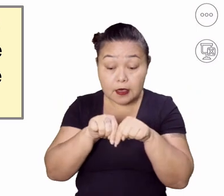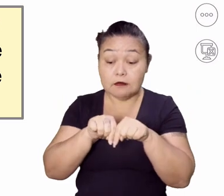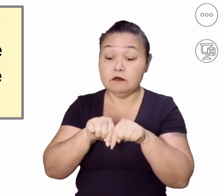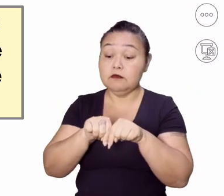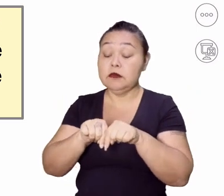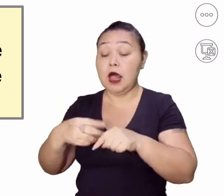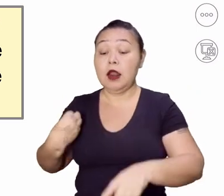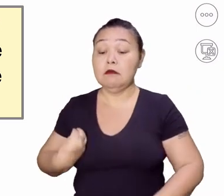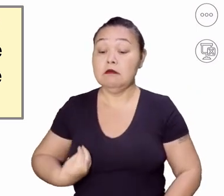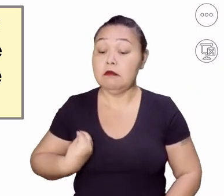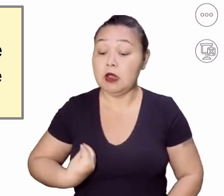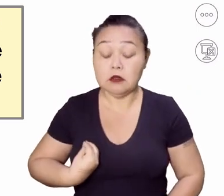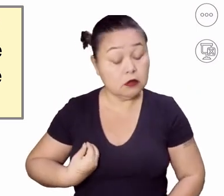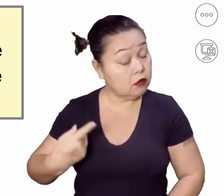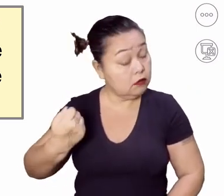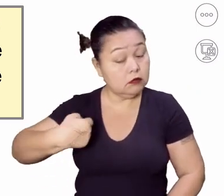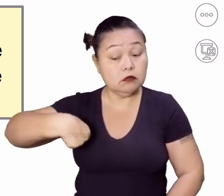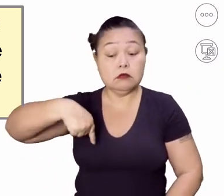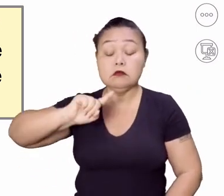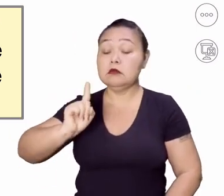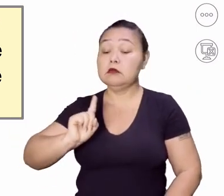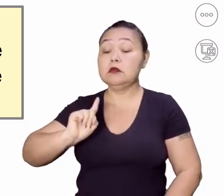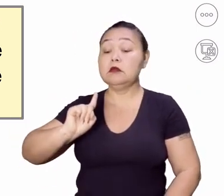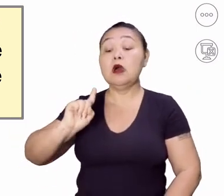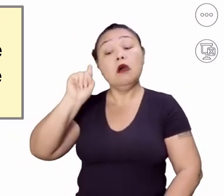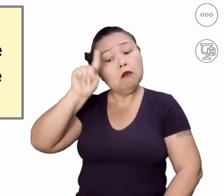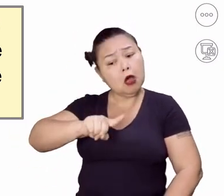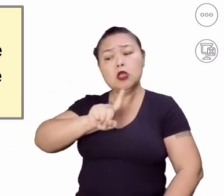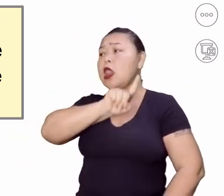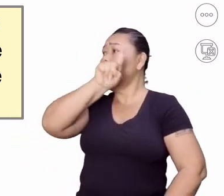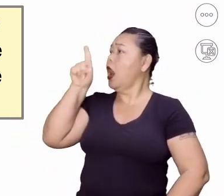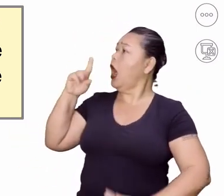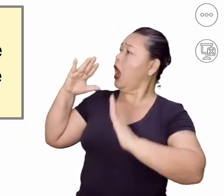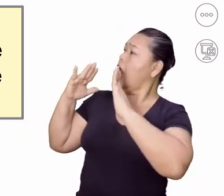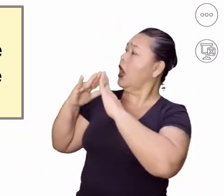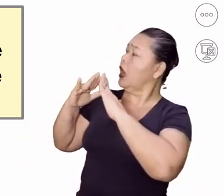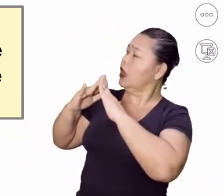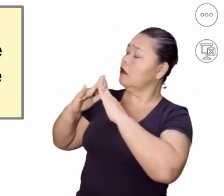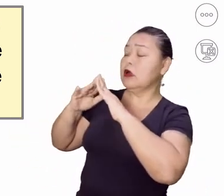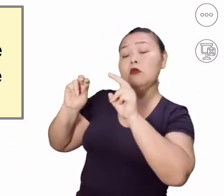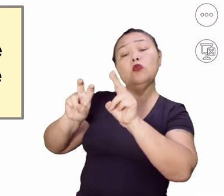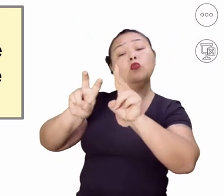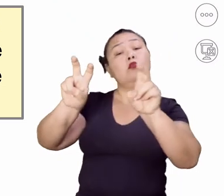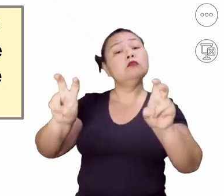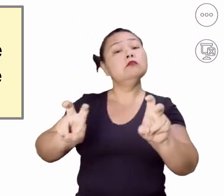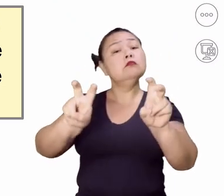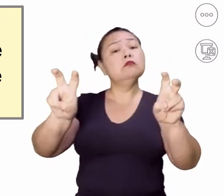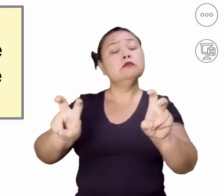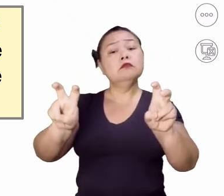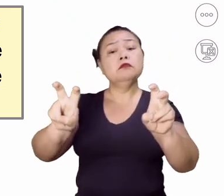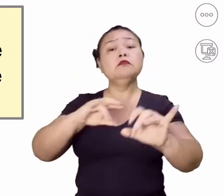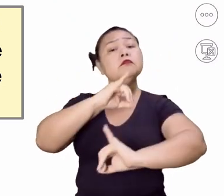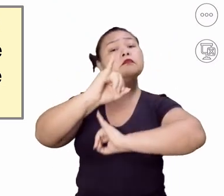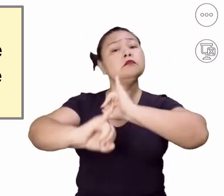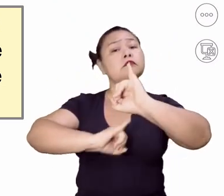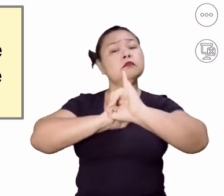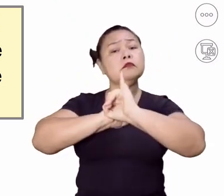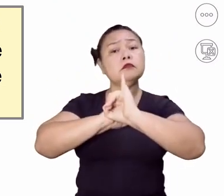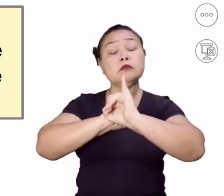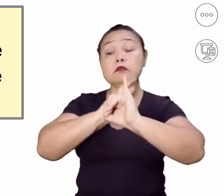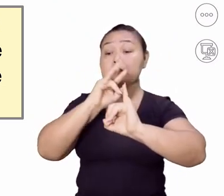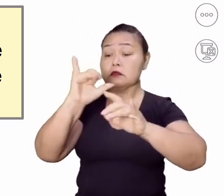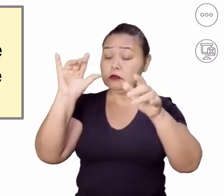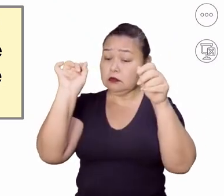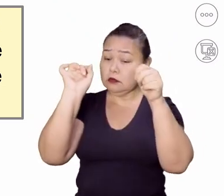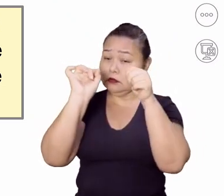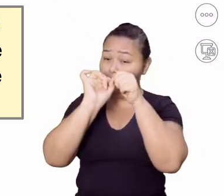no ambiente de trabalho. Você consegue fazer muita coisa da sua casa, porque o computador, né? A internet vai